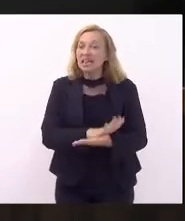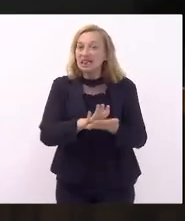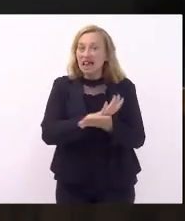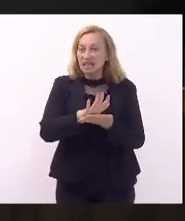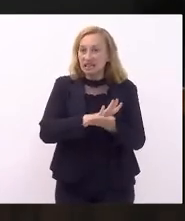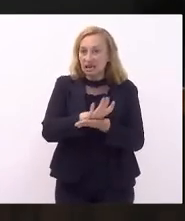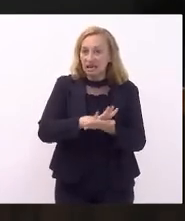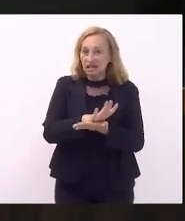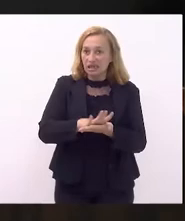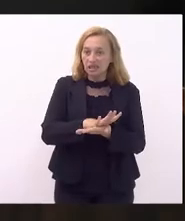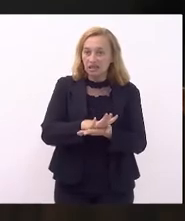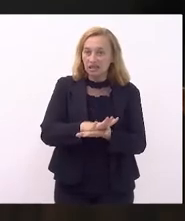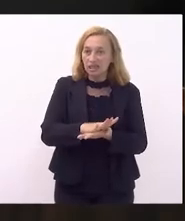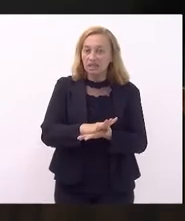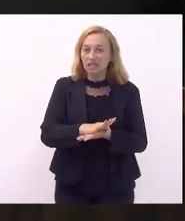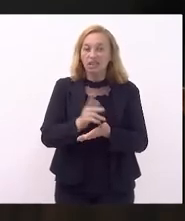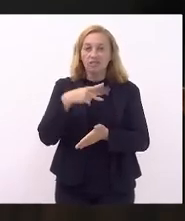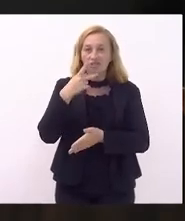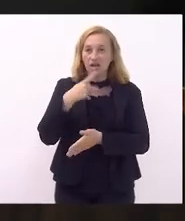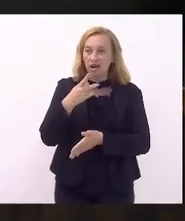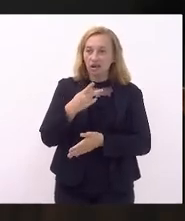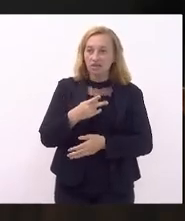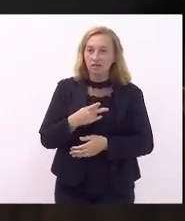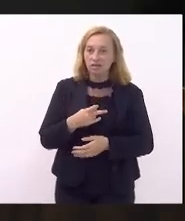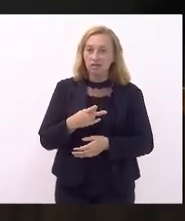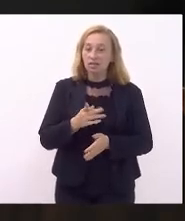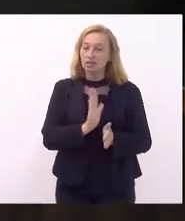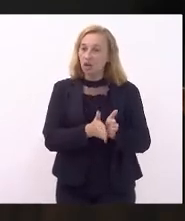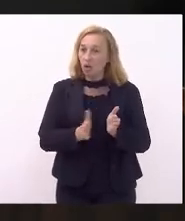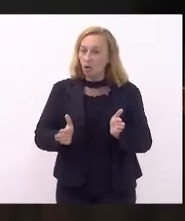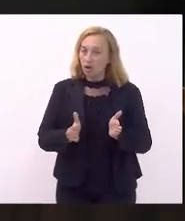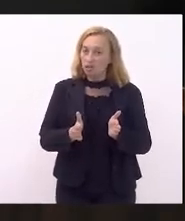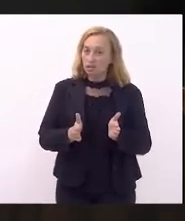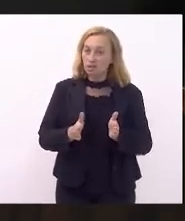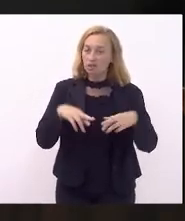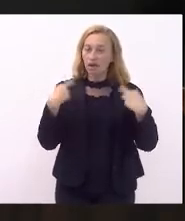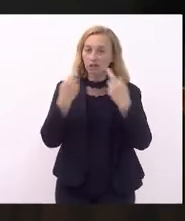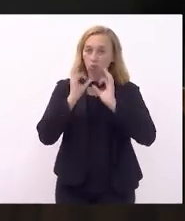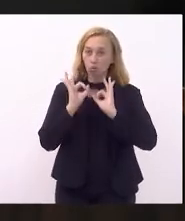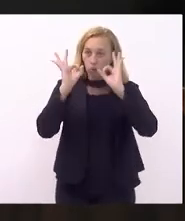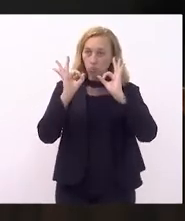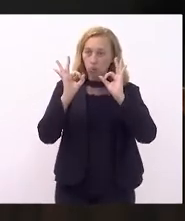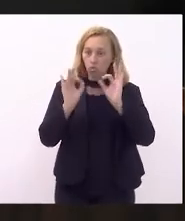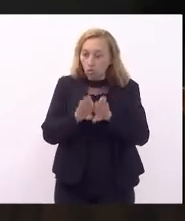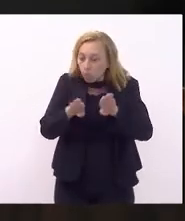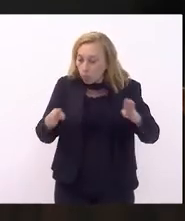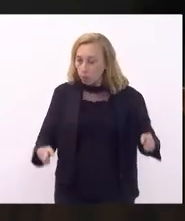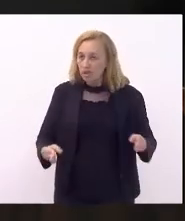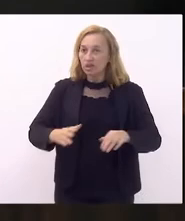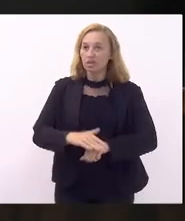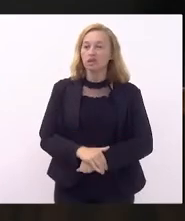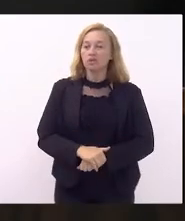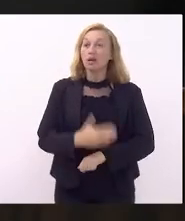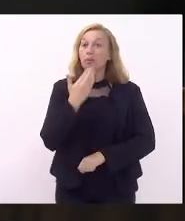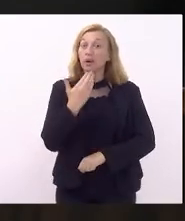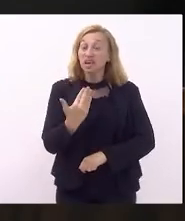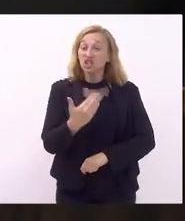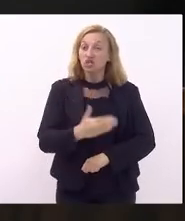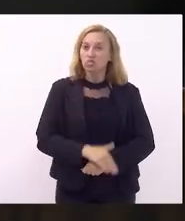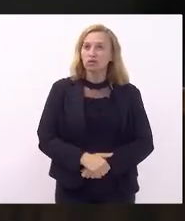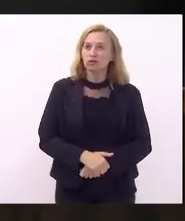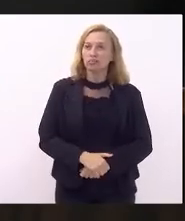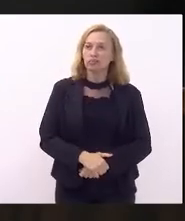mais a tratar na ordem da sessão extraordinária, sobre a mesa pedido de